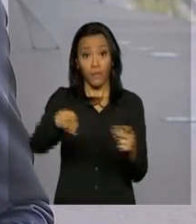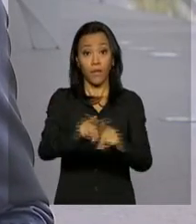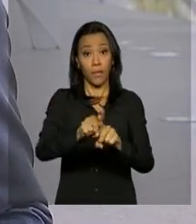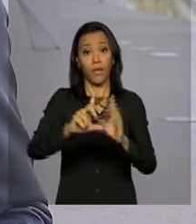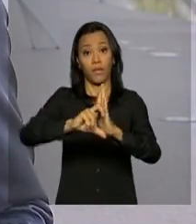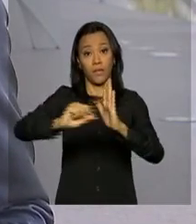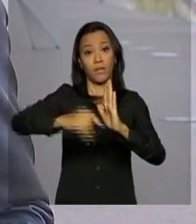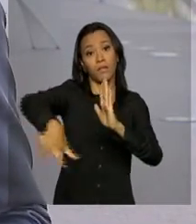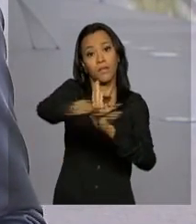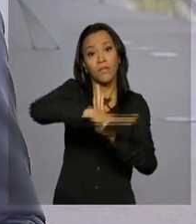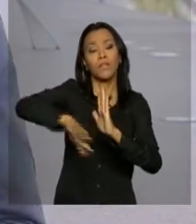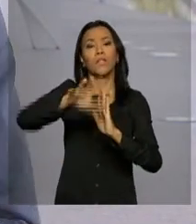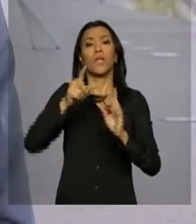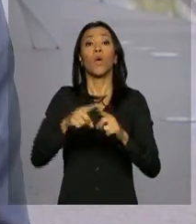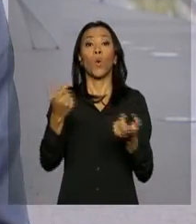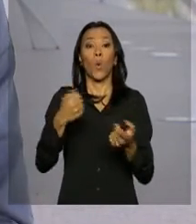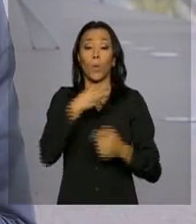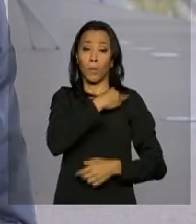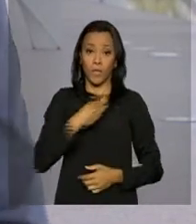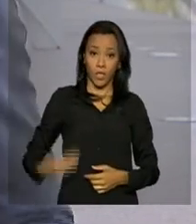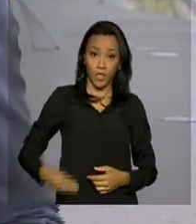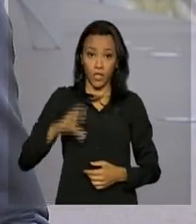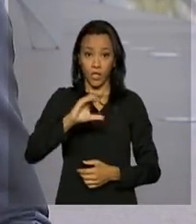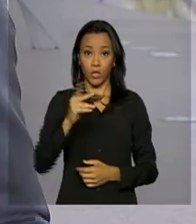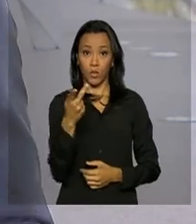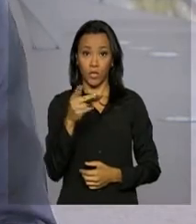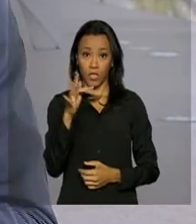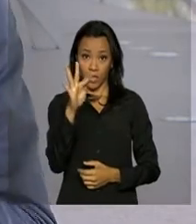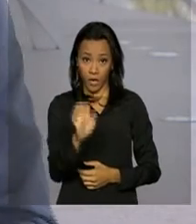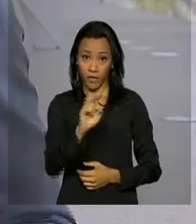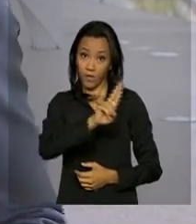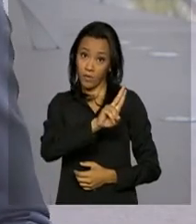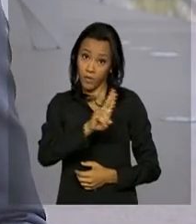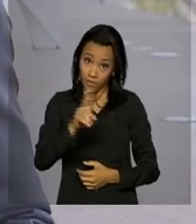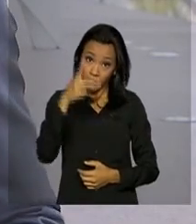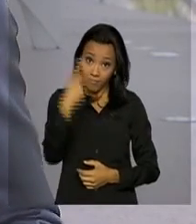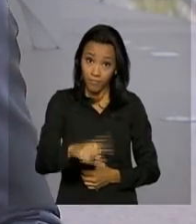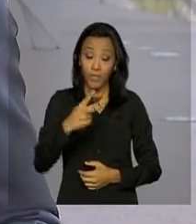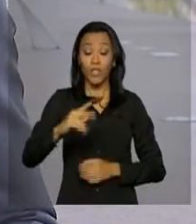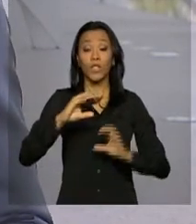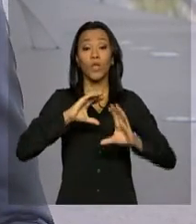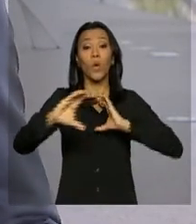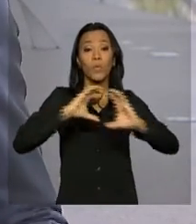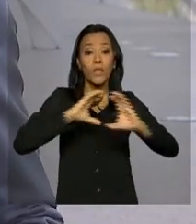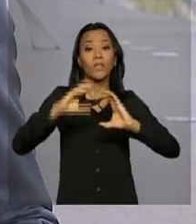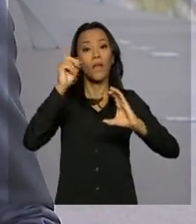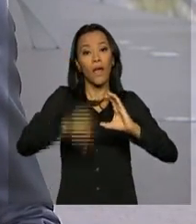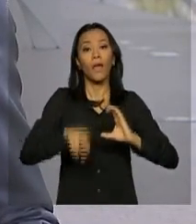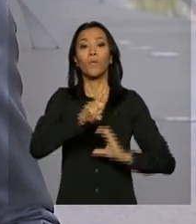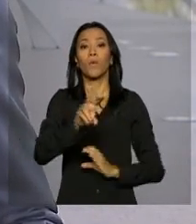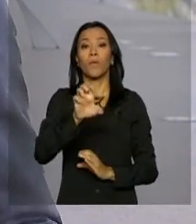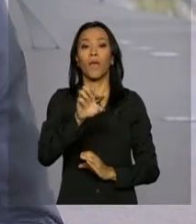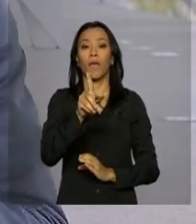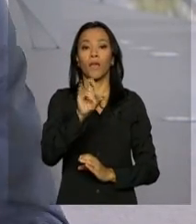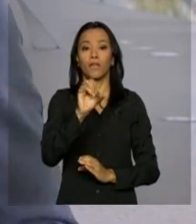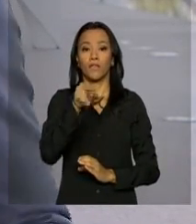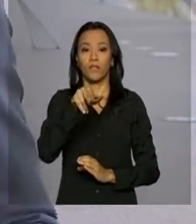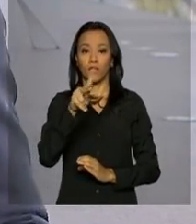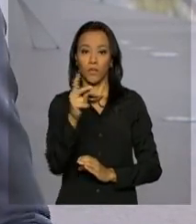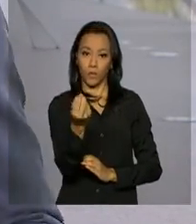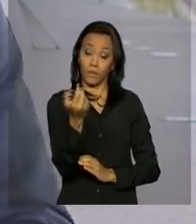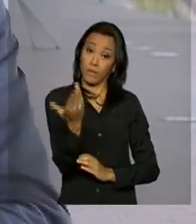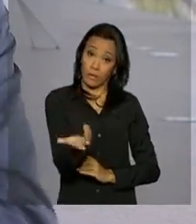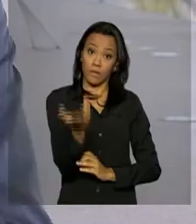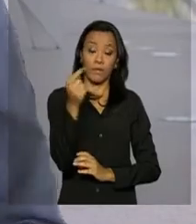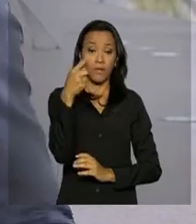também com o ministro-chefe da Secretaria de Comunicação Social da Presidência da República, Edinho Silva. E a Casa